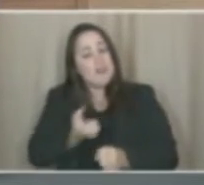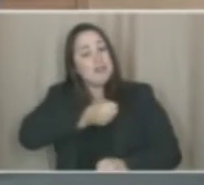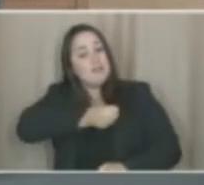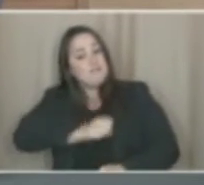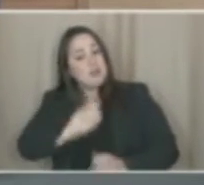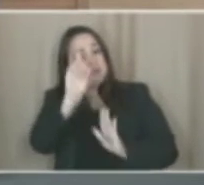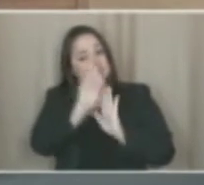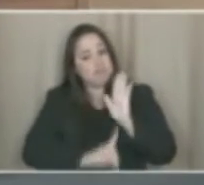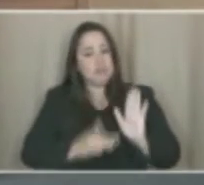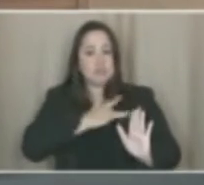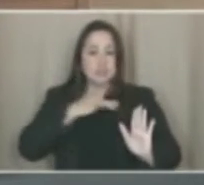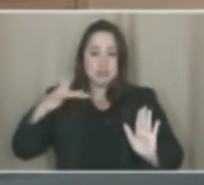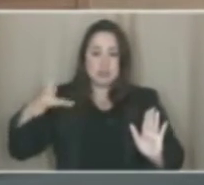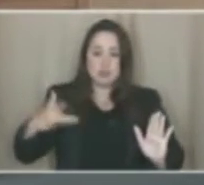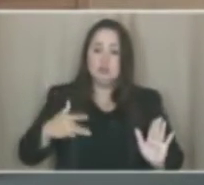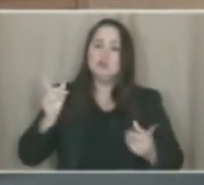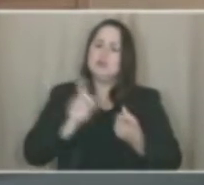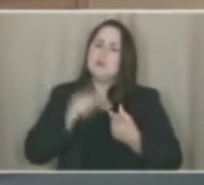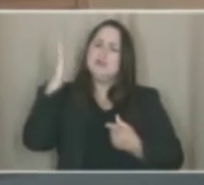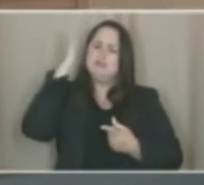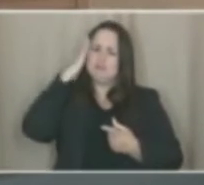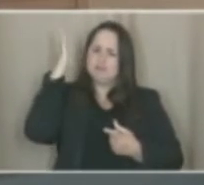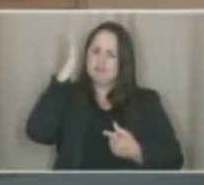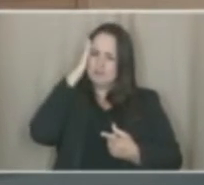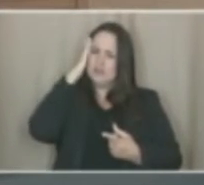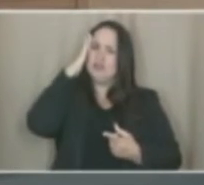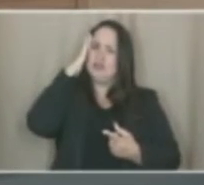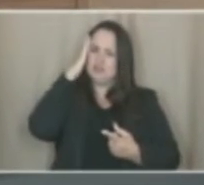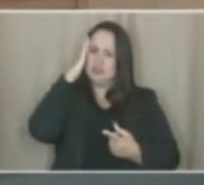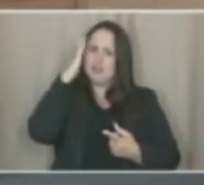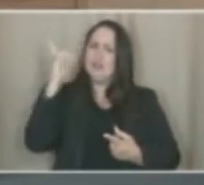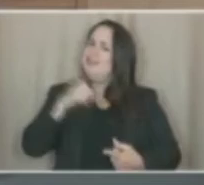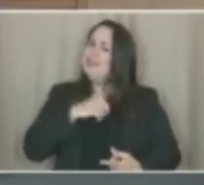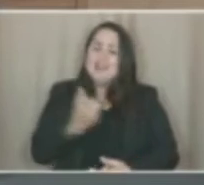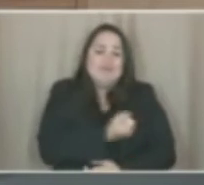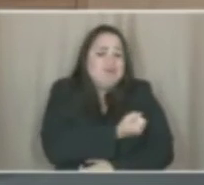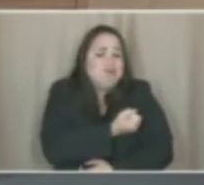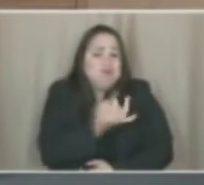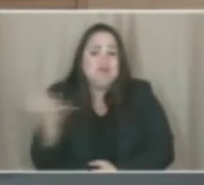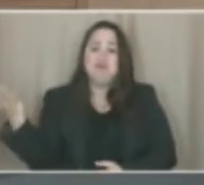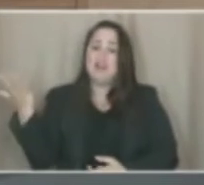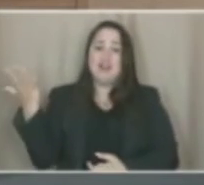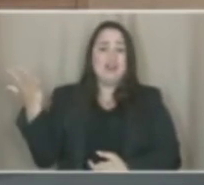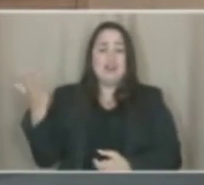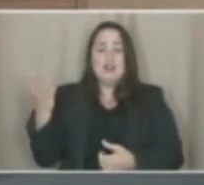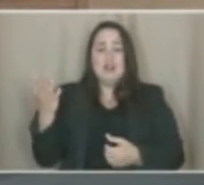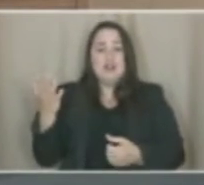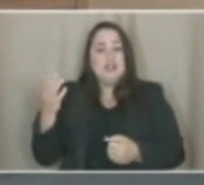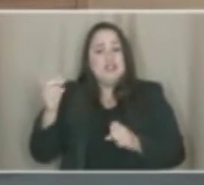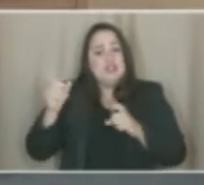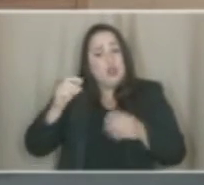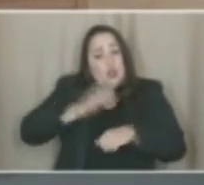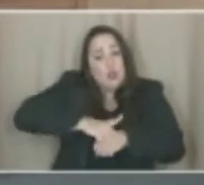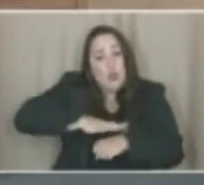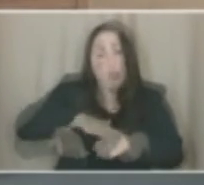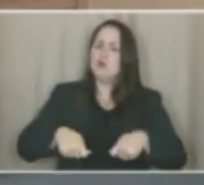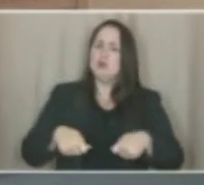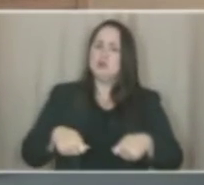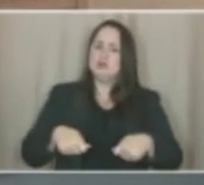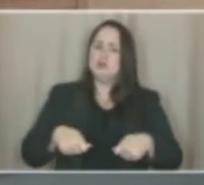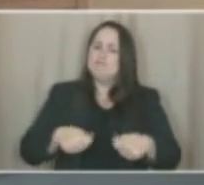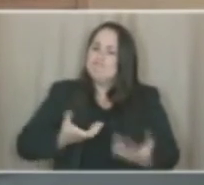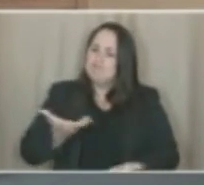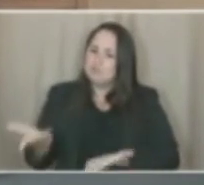direito à saúde, daquelas pessoas que compreendem que há dezenas, talvez centenas de enfermidades que podem ser